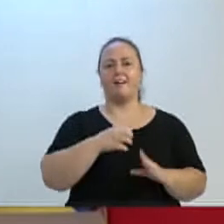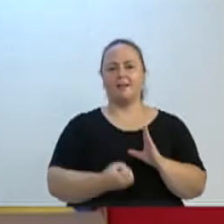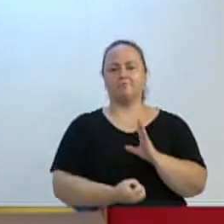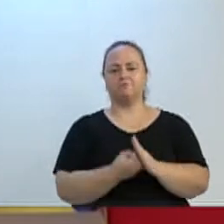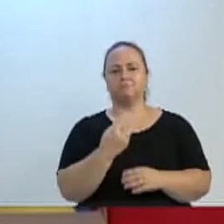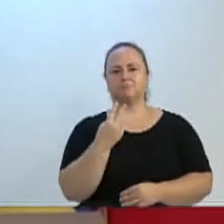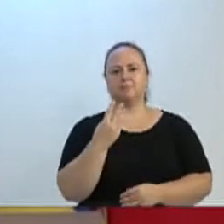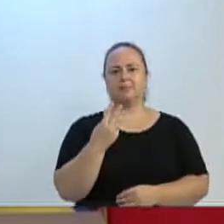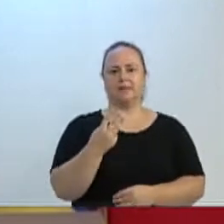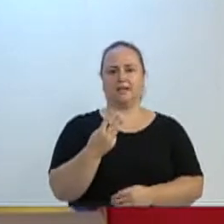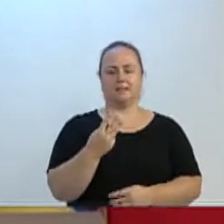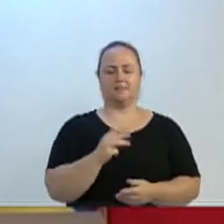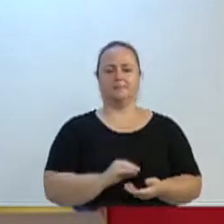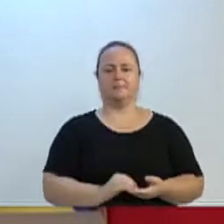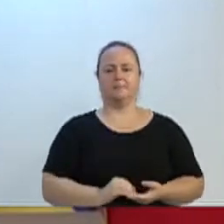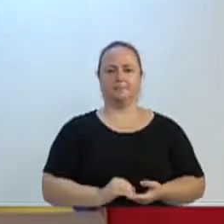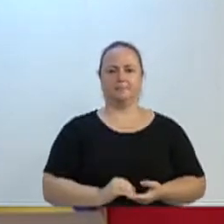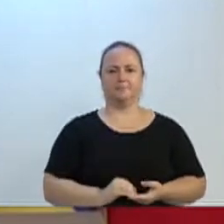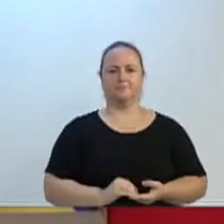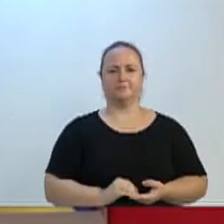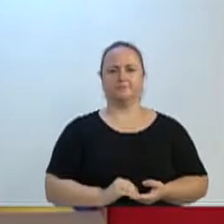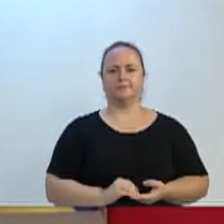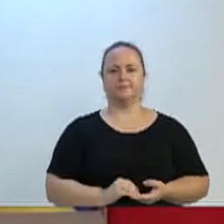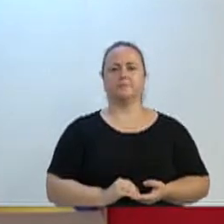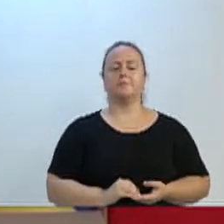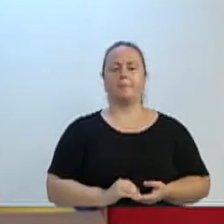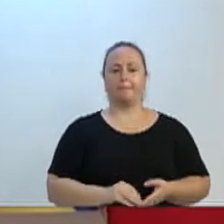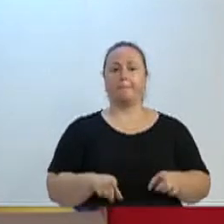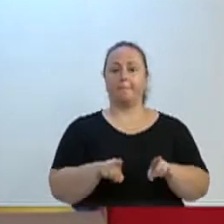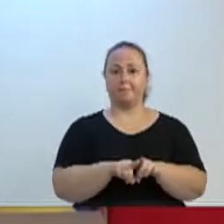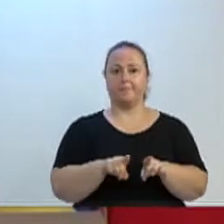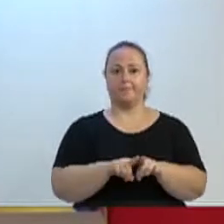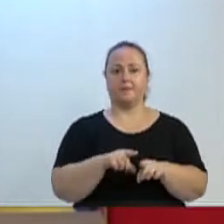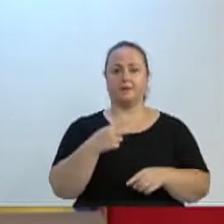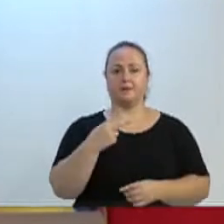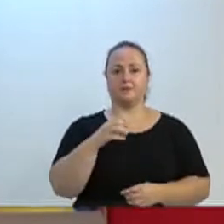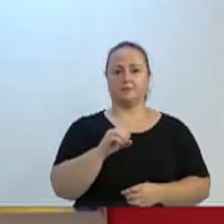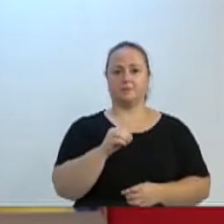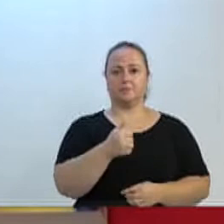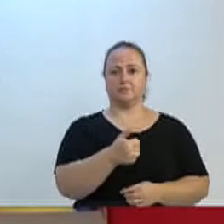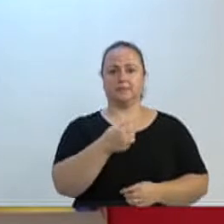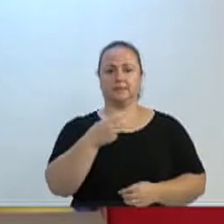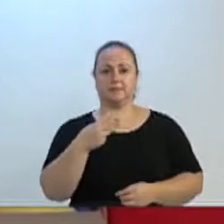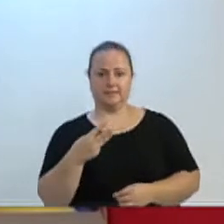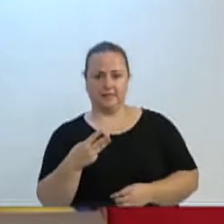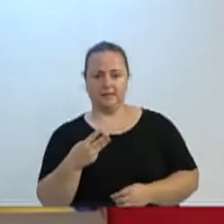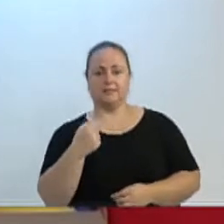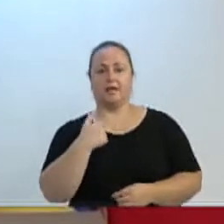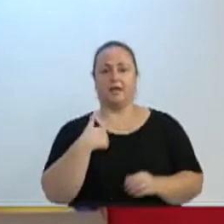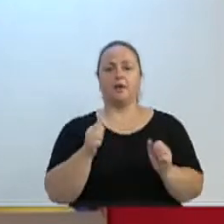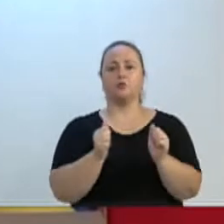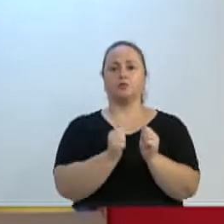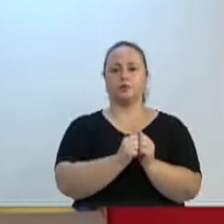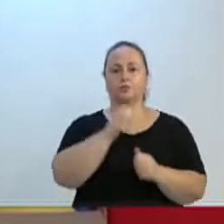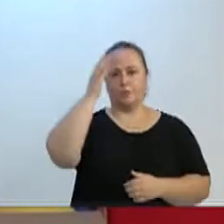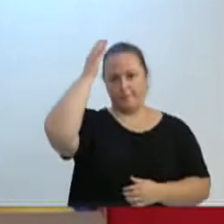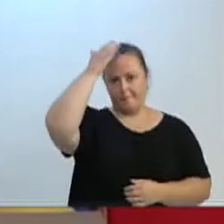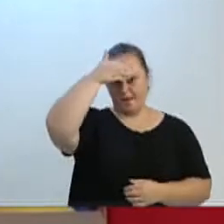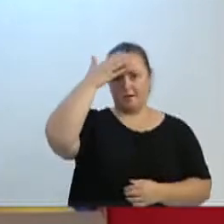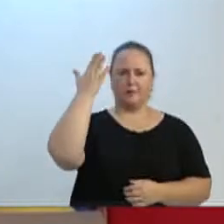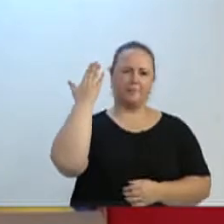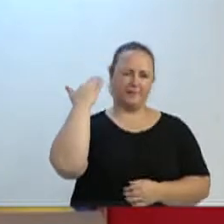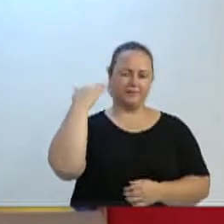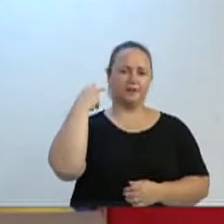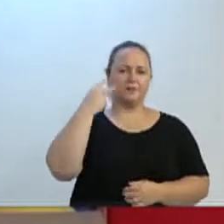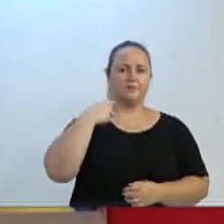senhores, que também em 2013, eu e o nosso nobre vereador, na época, Mário Hildebrandt, nós tivemos várias